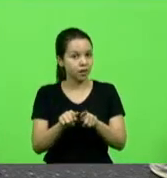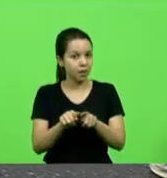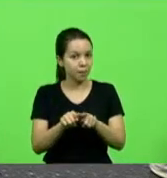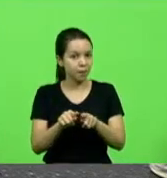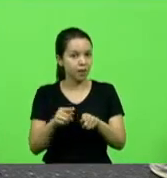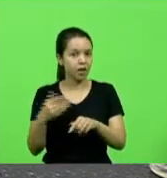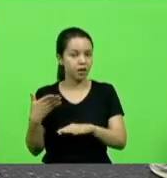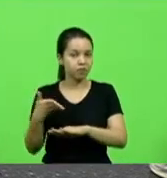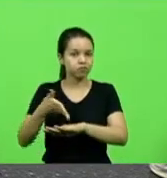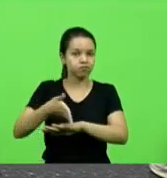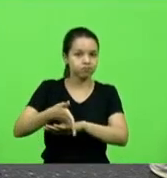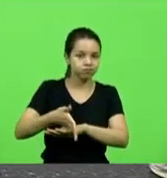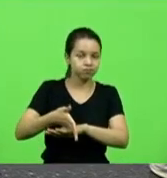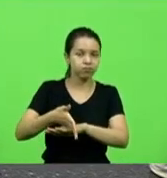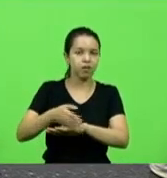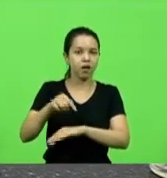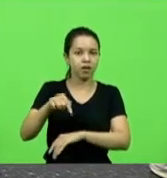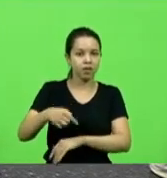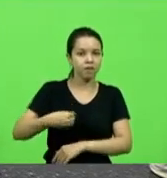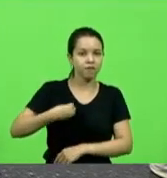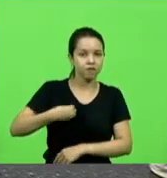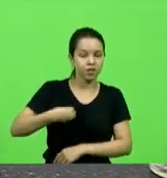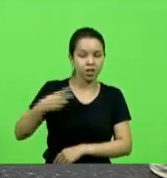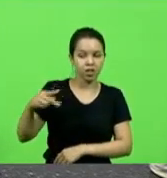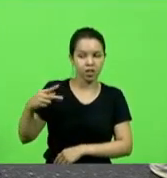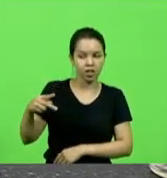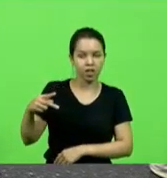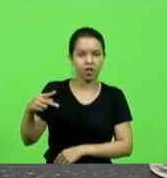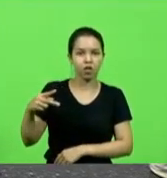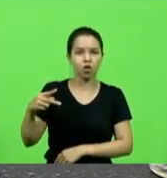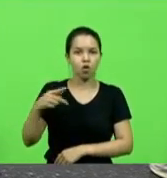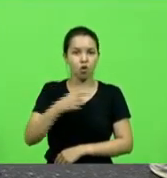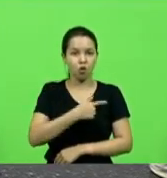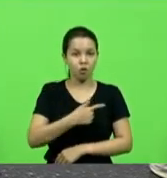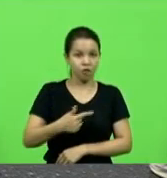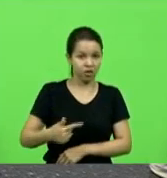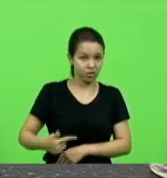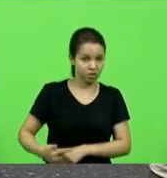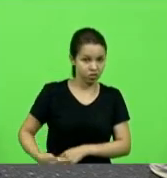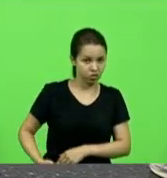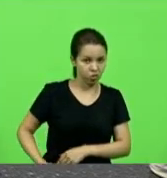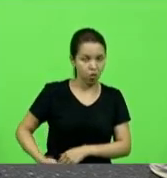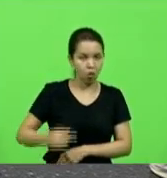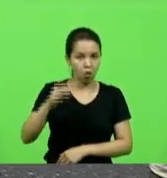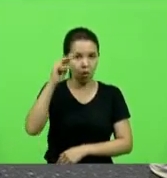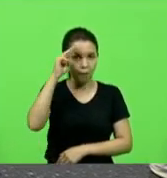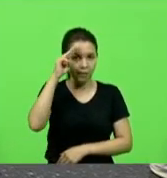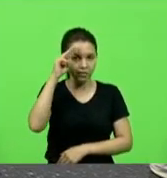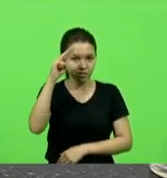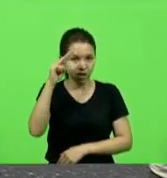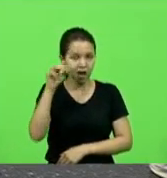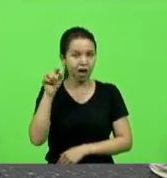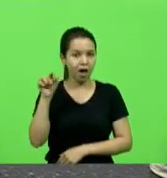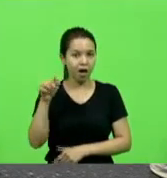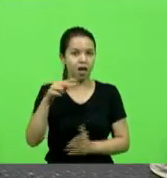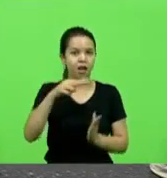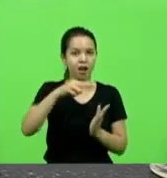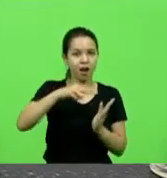do governador Carlos Moisés quando fez a leitura da mensagem